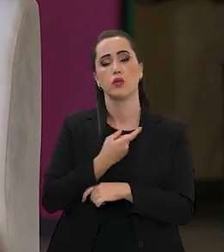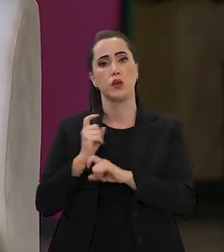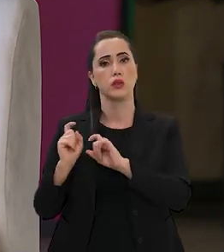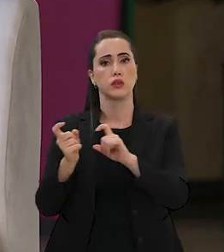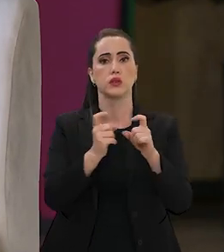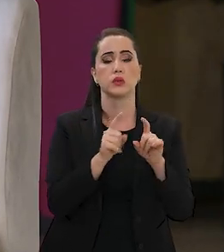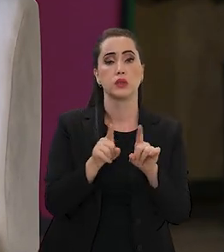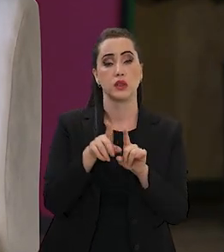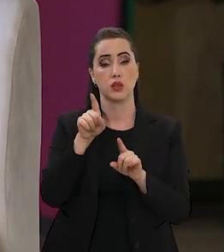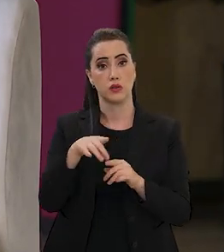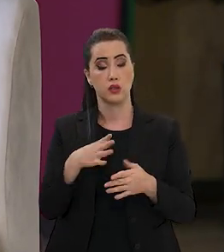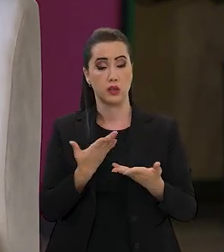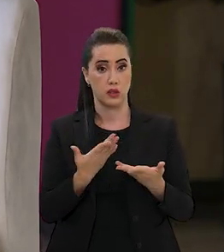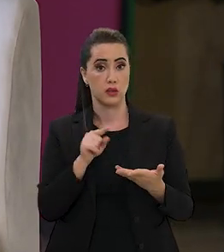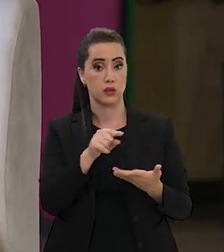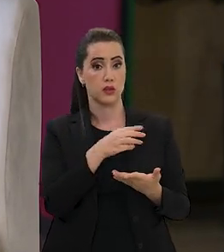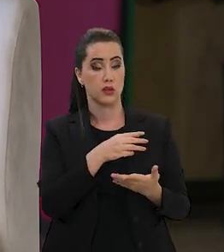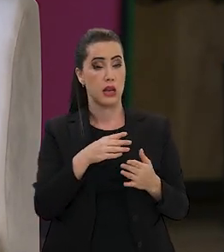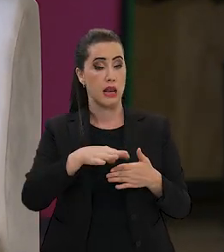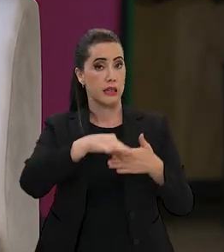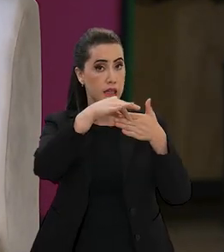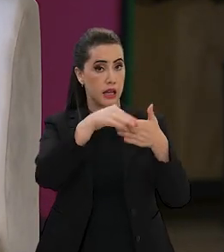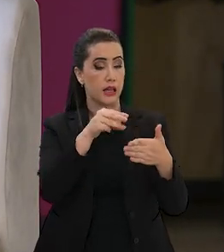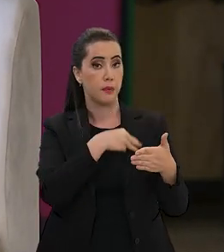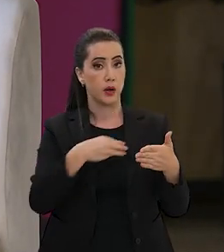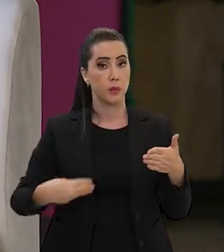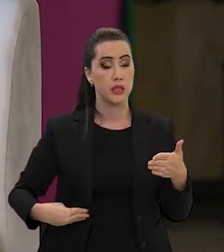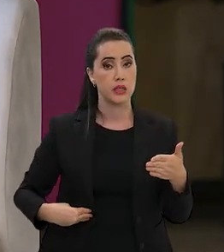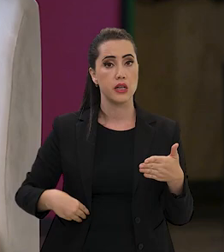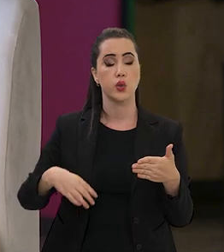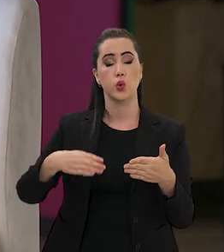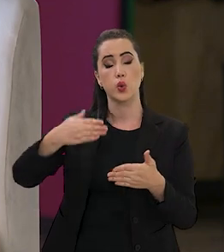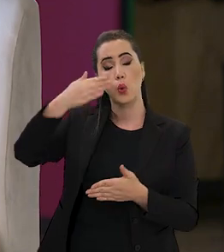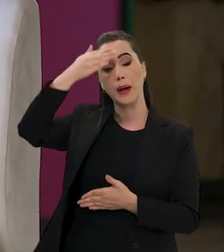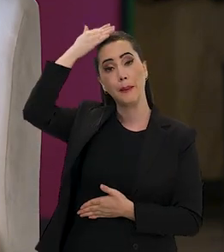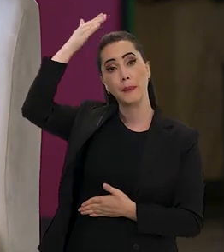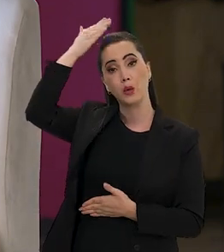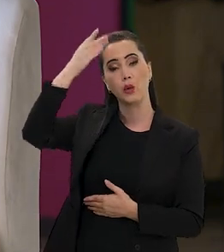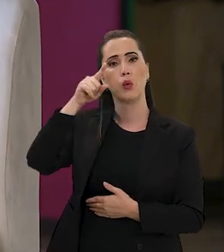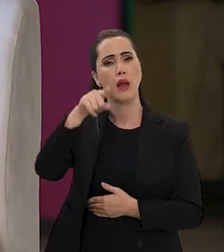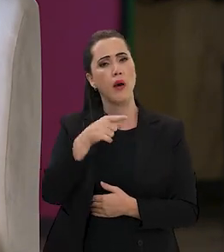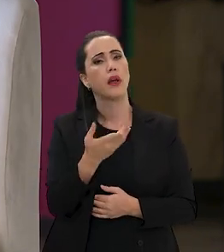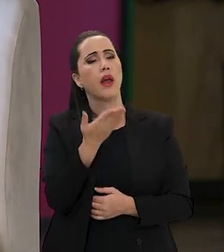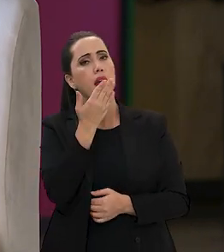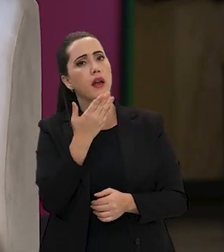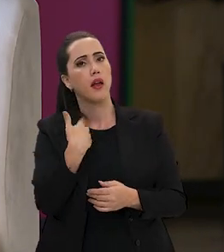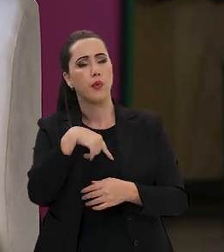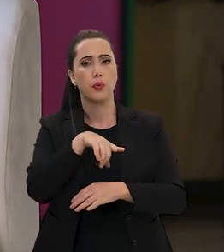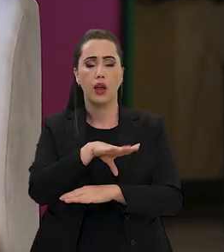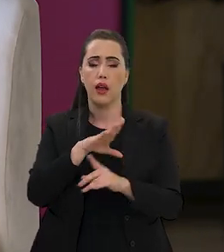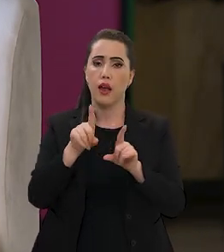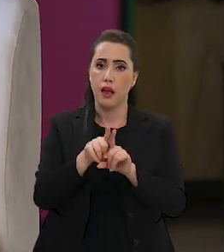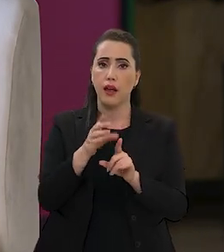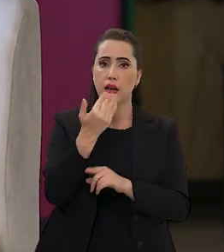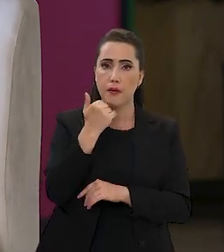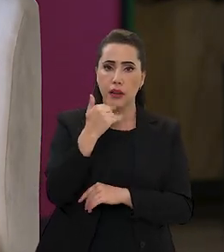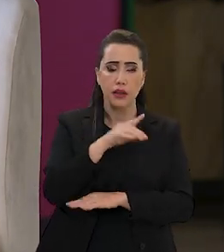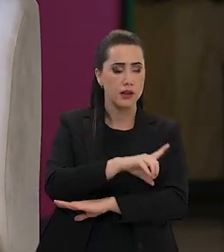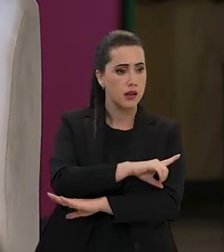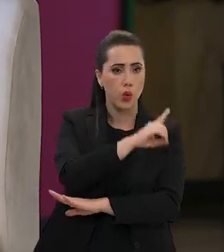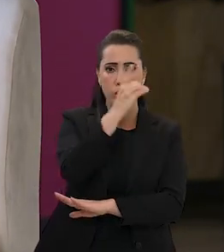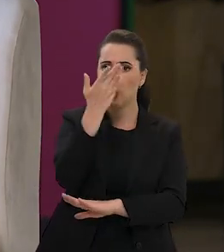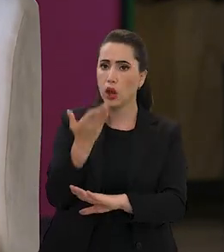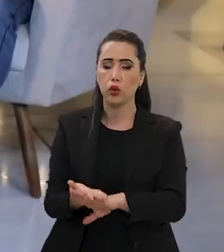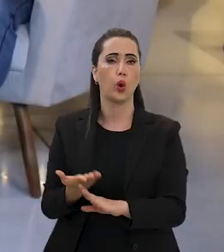gestão, liderada pelo ministro Camilo, ela está relacionada a educação em tempo integral. Então, a criança ter as necessidades